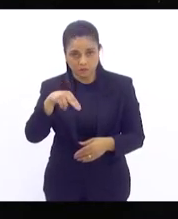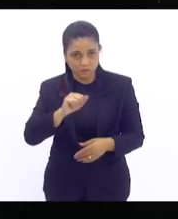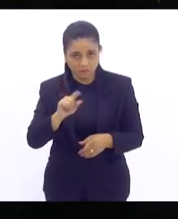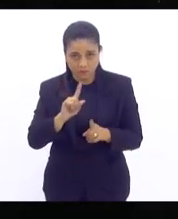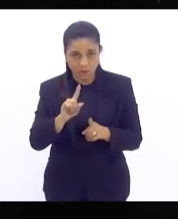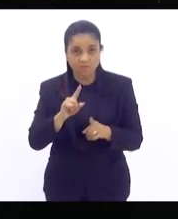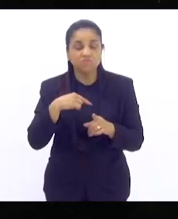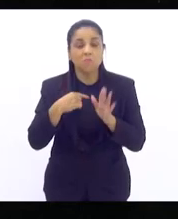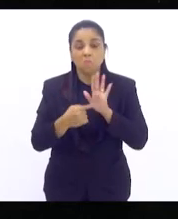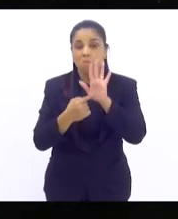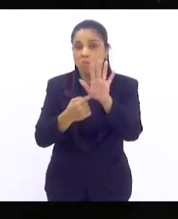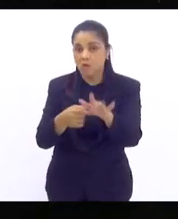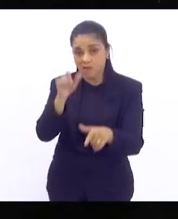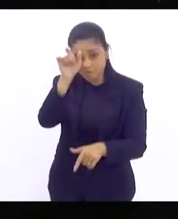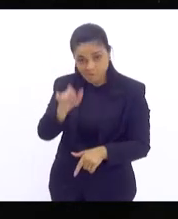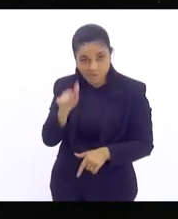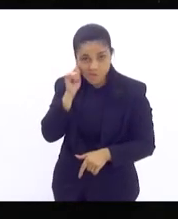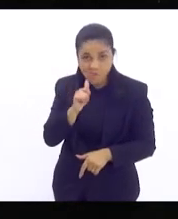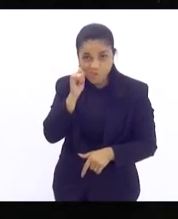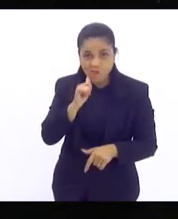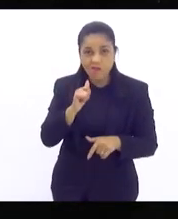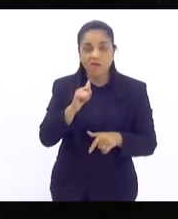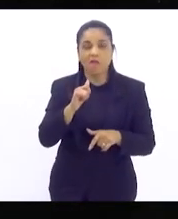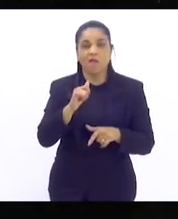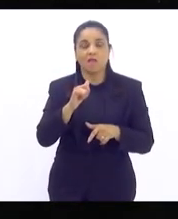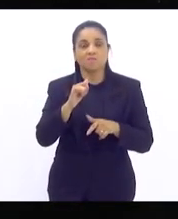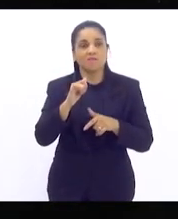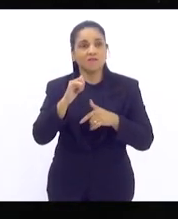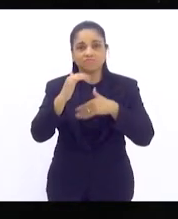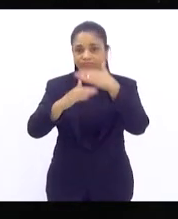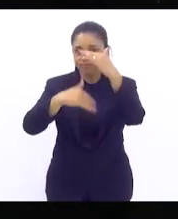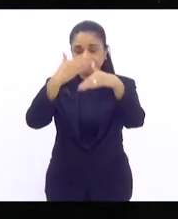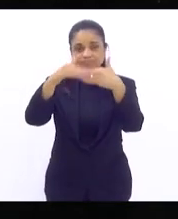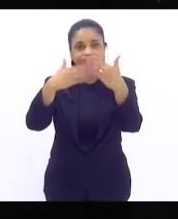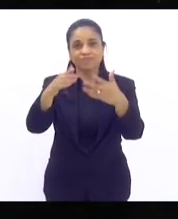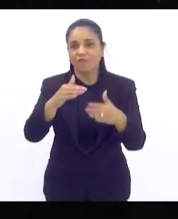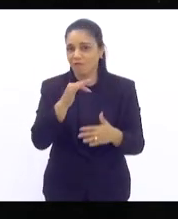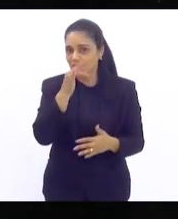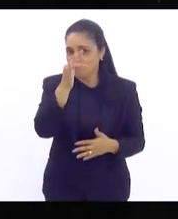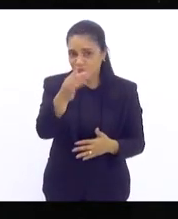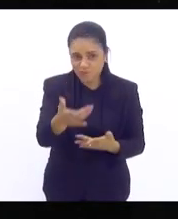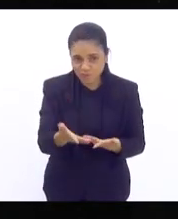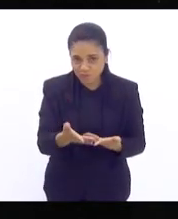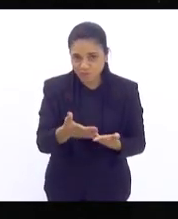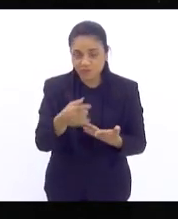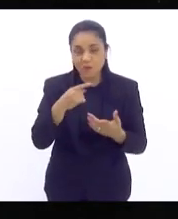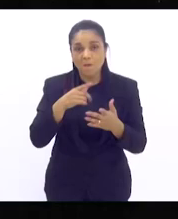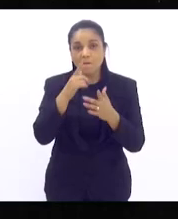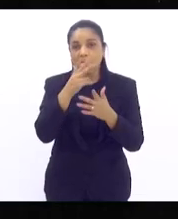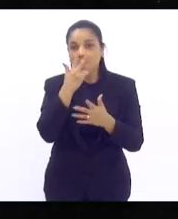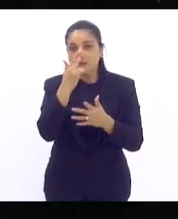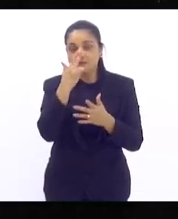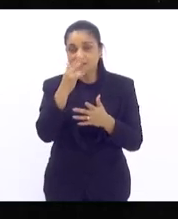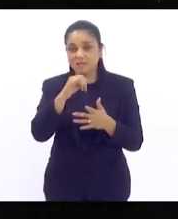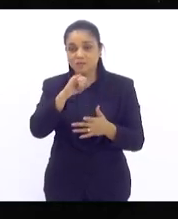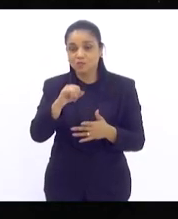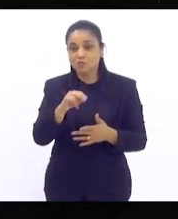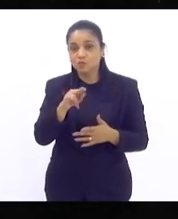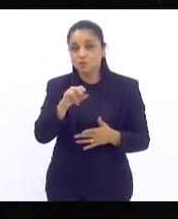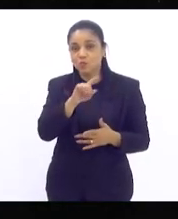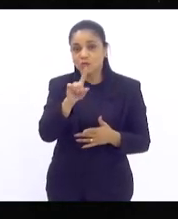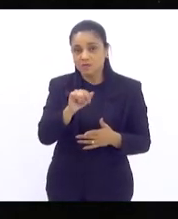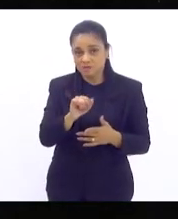demonstrava ser uma cidadã à frente do seu tempo. Além disso, ela atuou como juíza de futebol entre